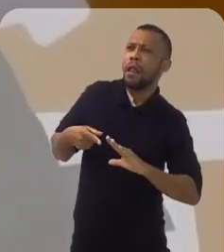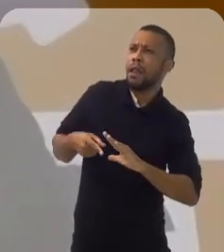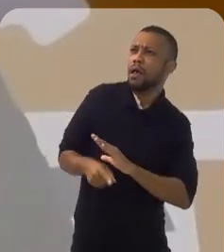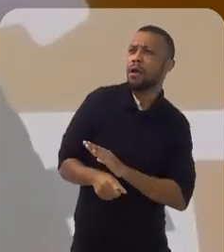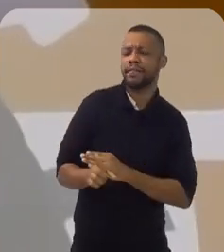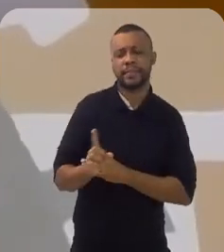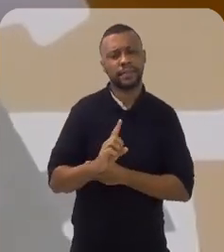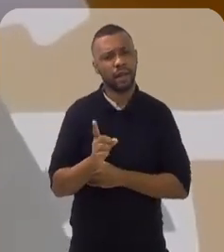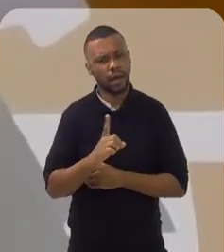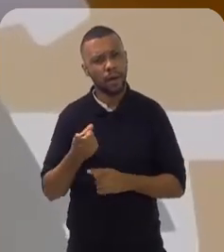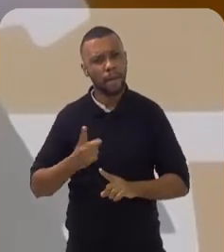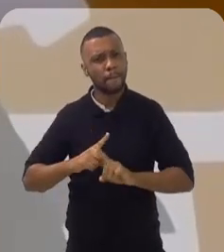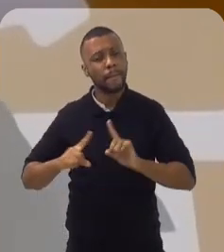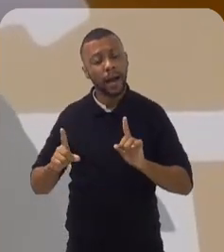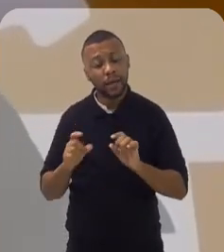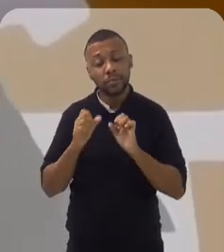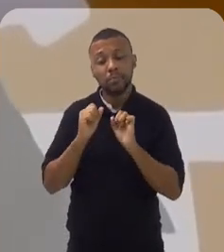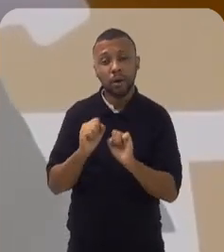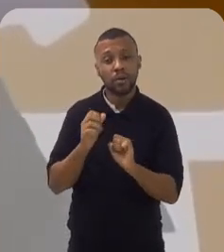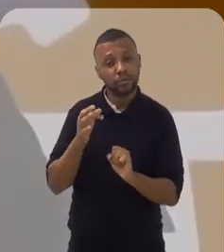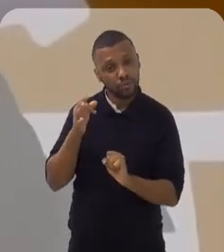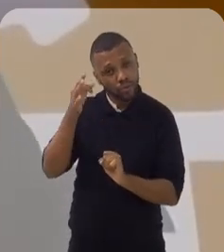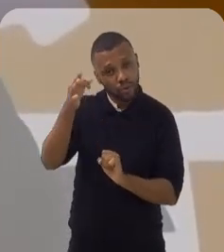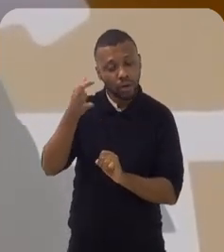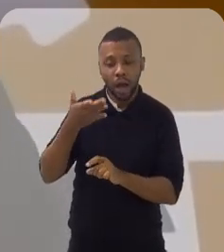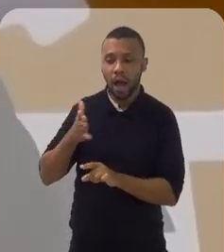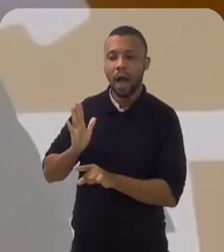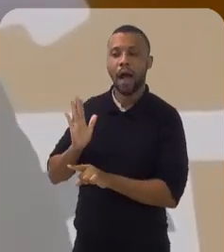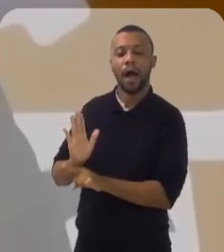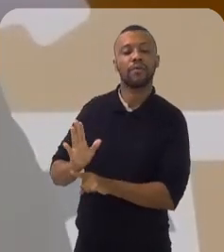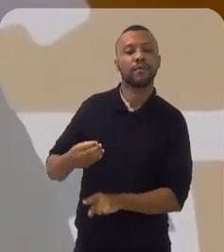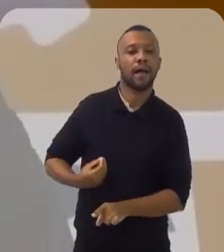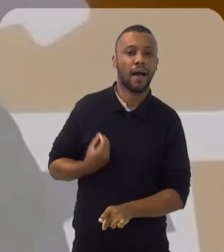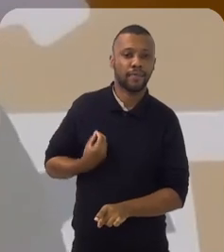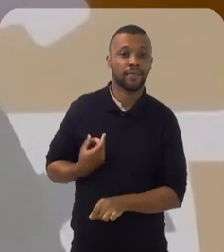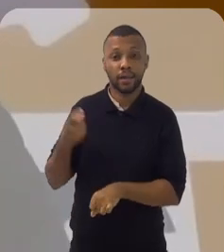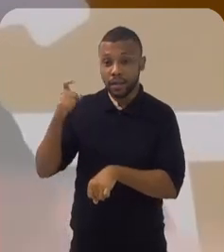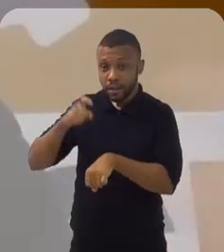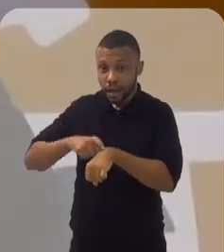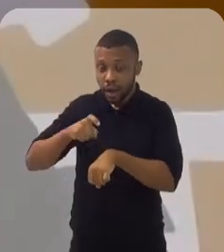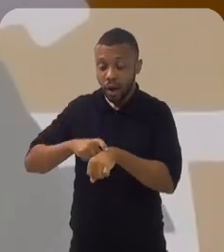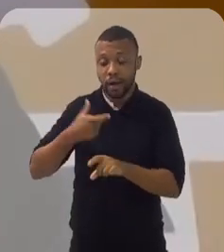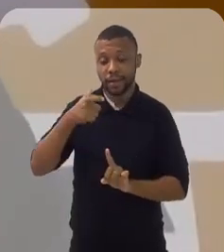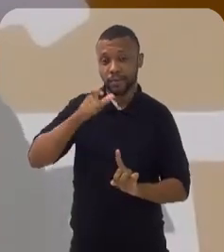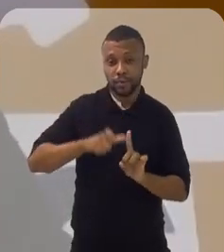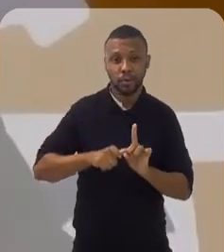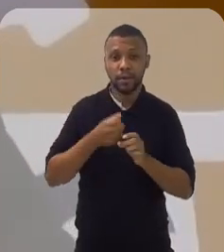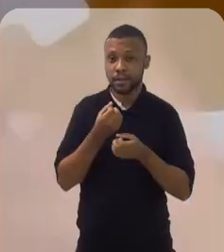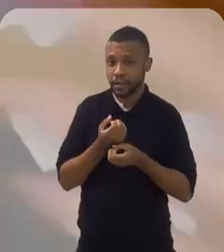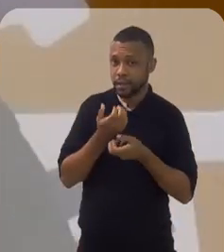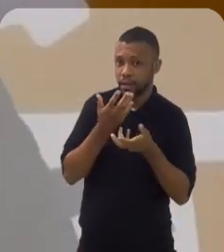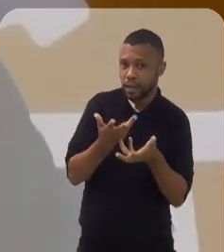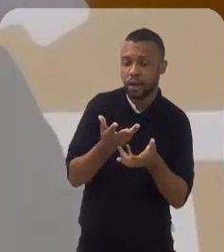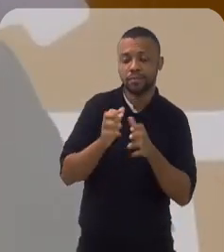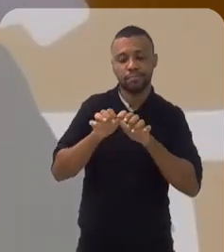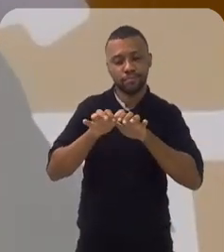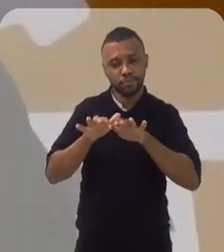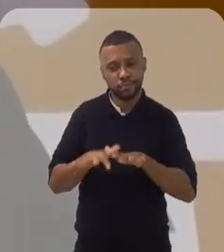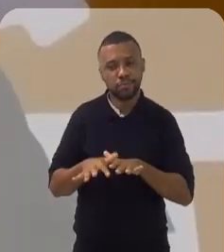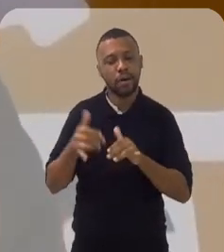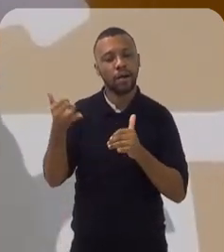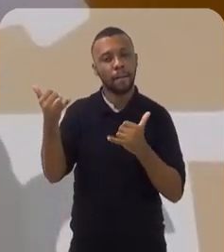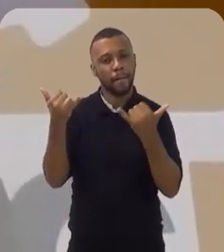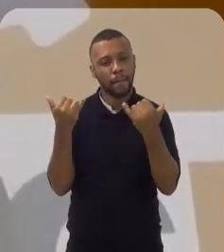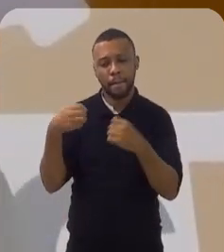profundo, mas que tendem a facilitar a vida do contribuinte na hora de declarar, na hora de levar mais